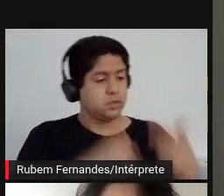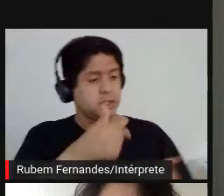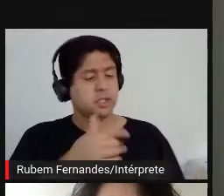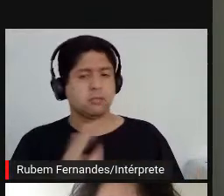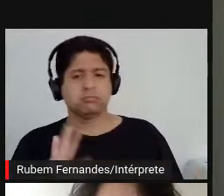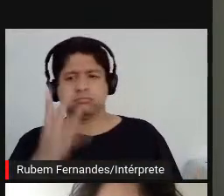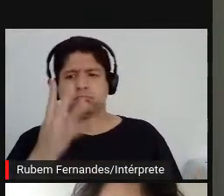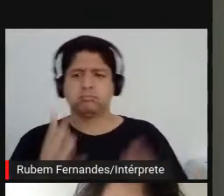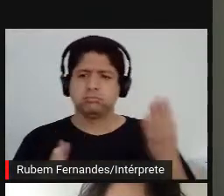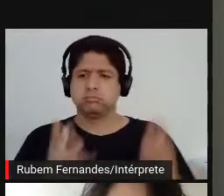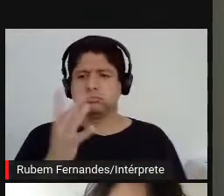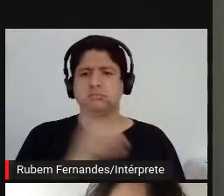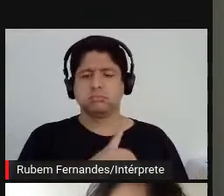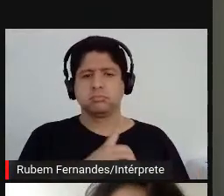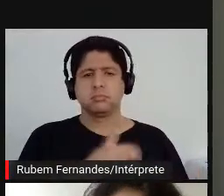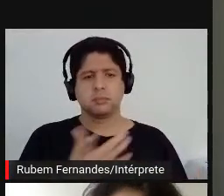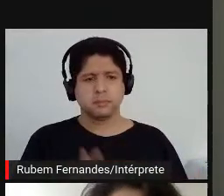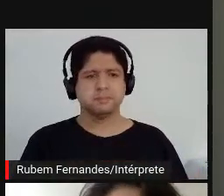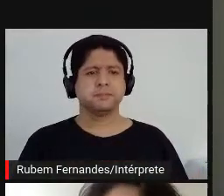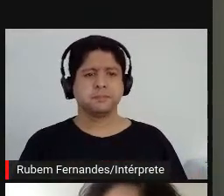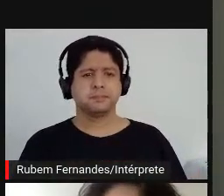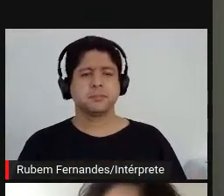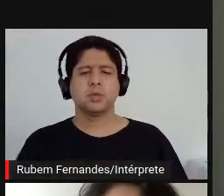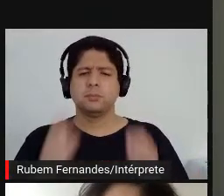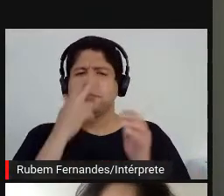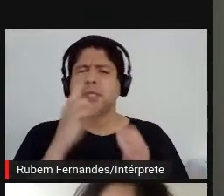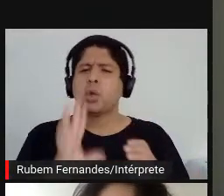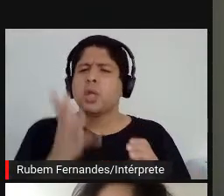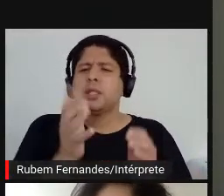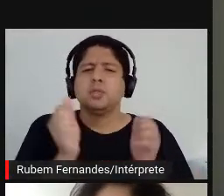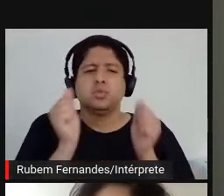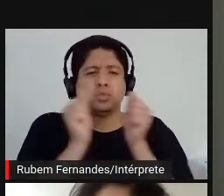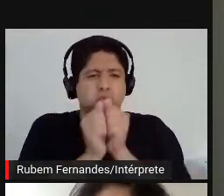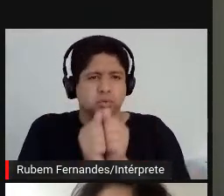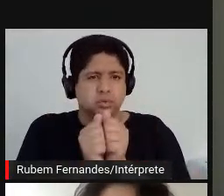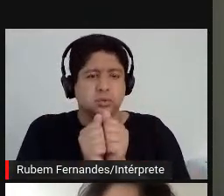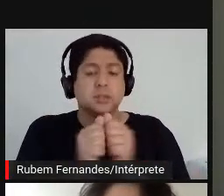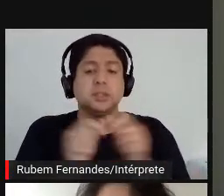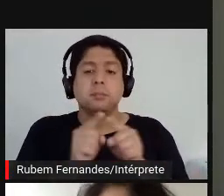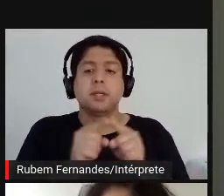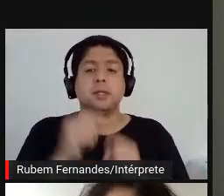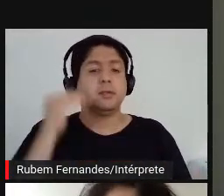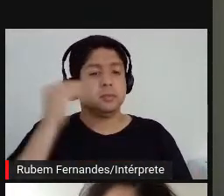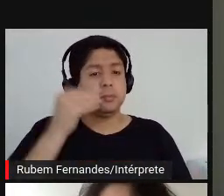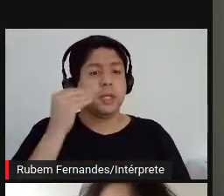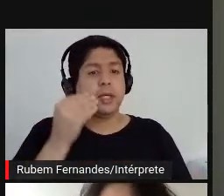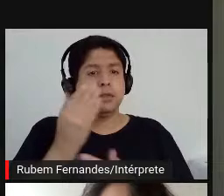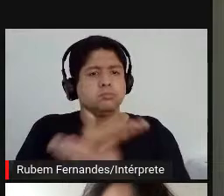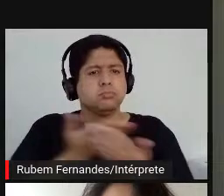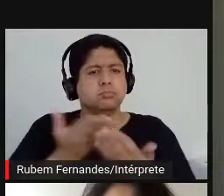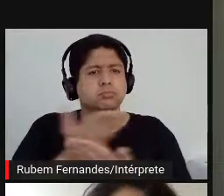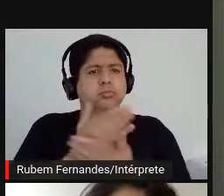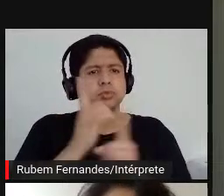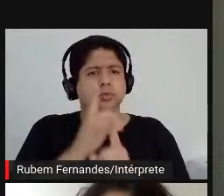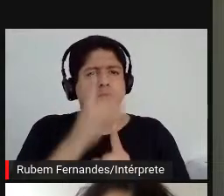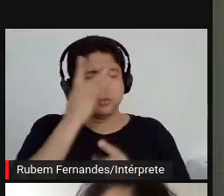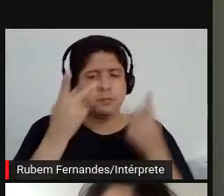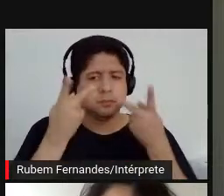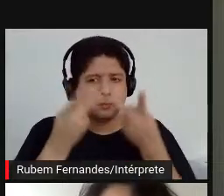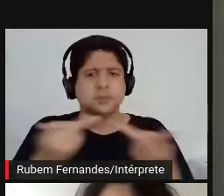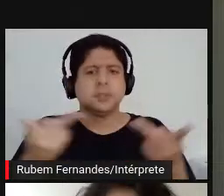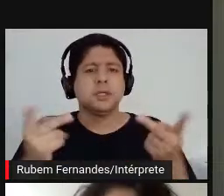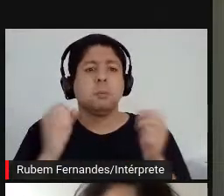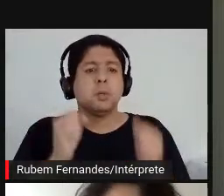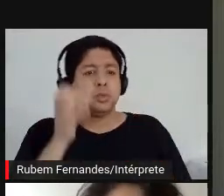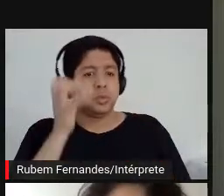junto. E também uma experiência coletiva para o visitante da exposição que pode dormir